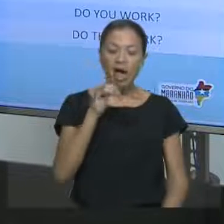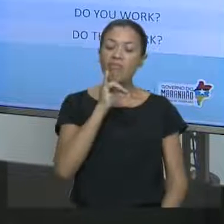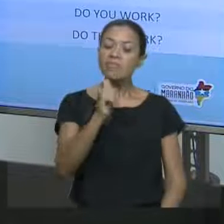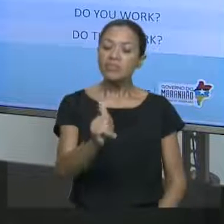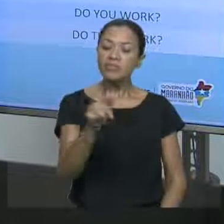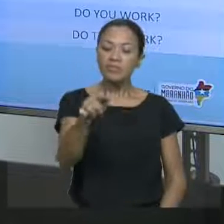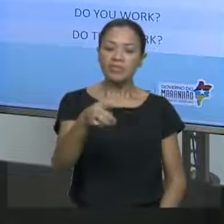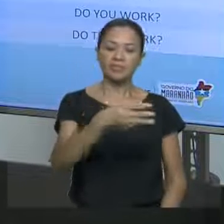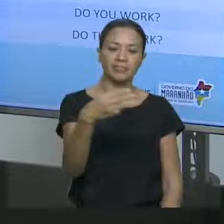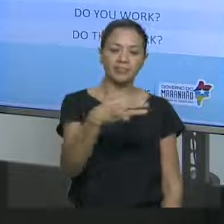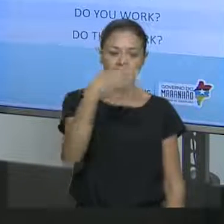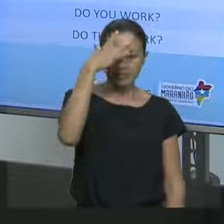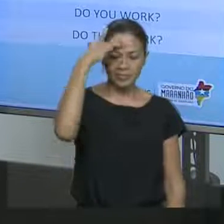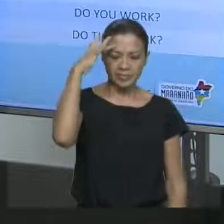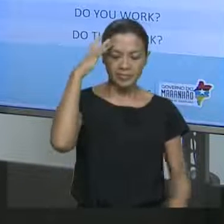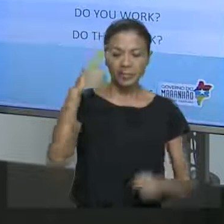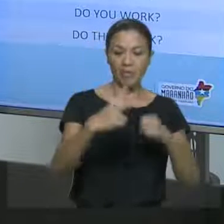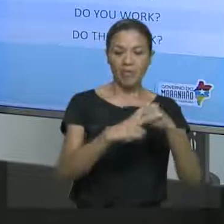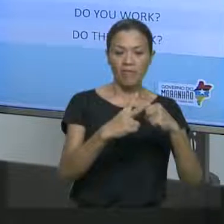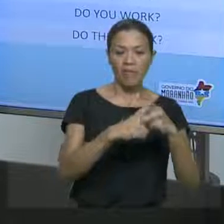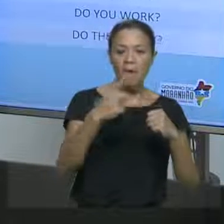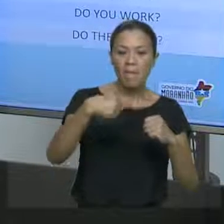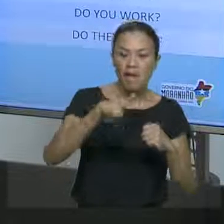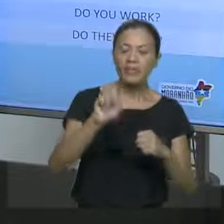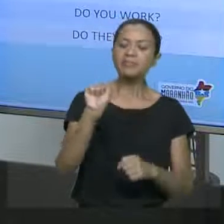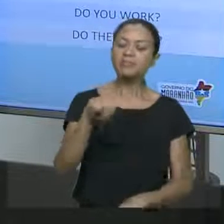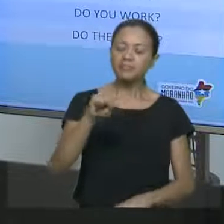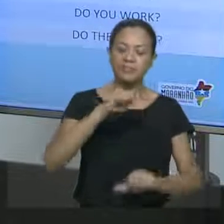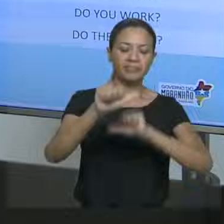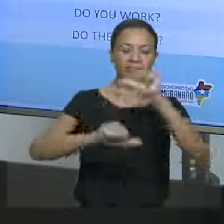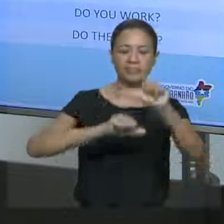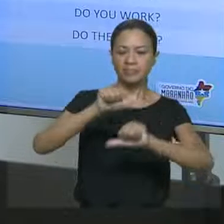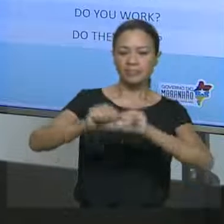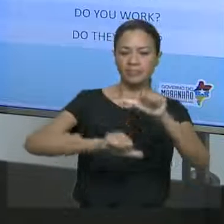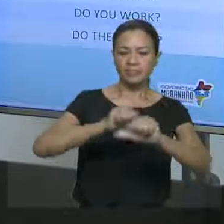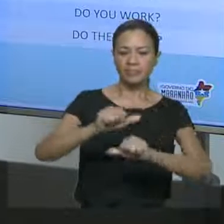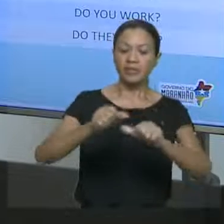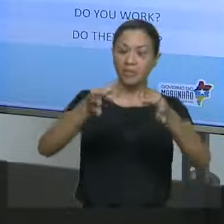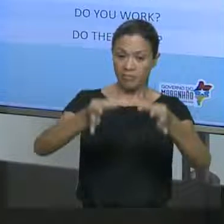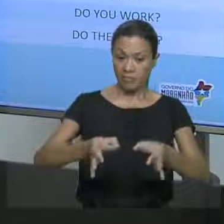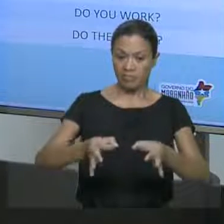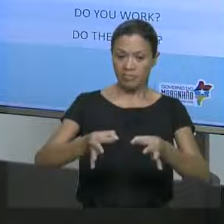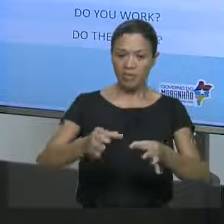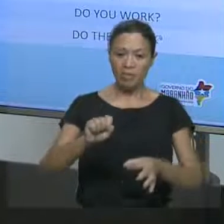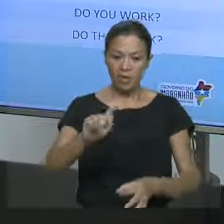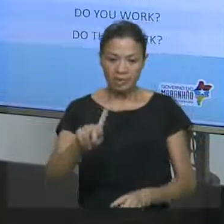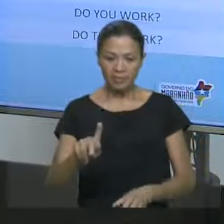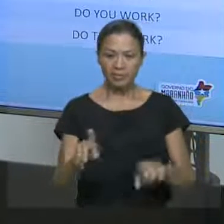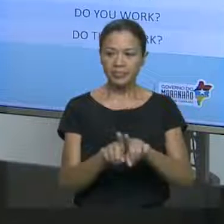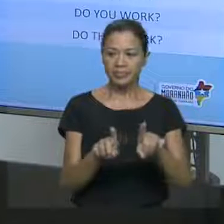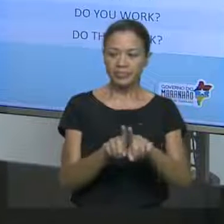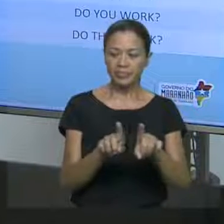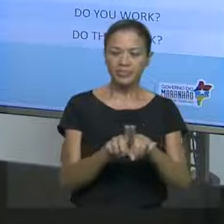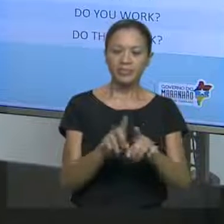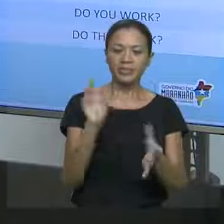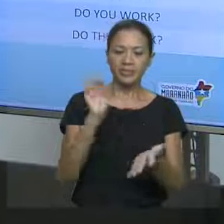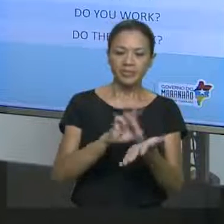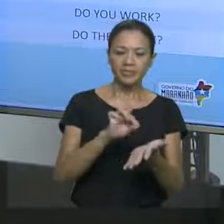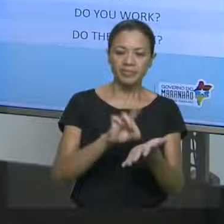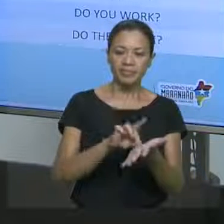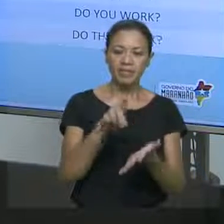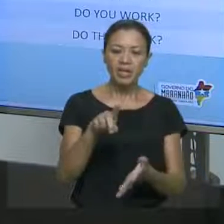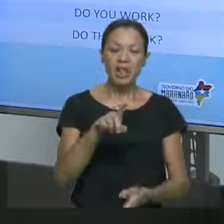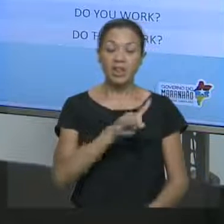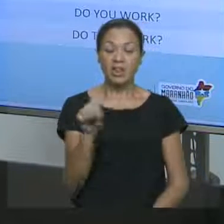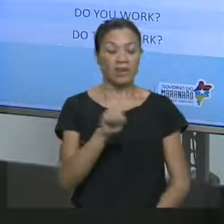vocês que para a terceira pessoa, o verbo vai sim sofrer alteração na forma afirmativa, ok? Negative form, como é você fala que você